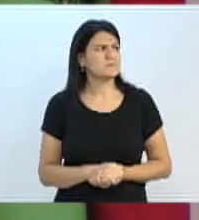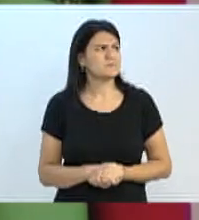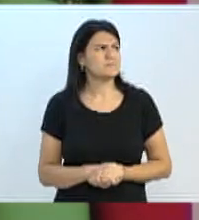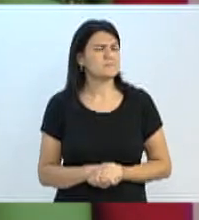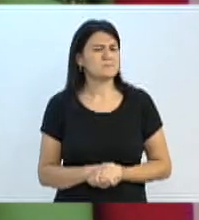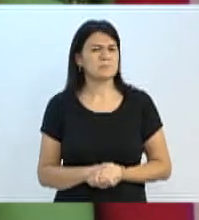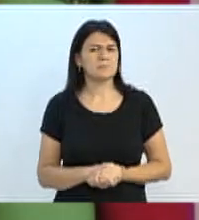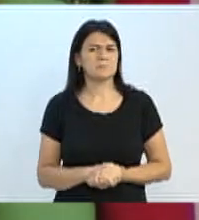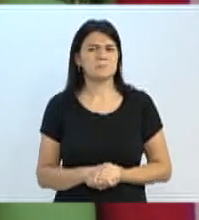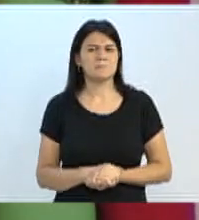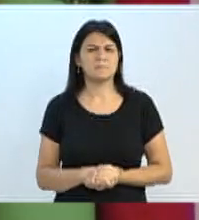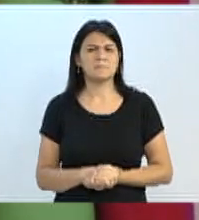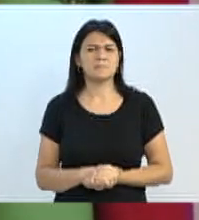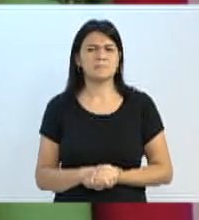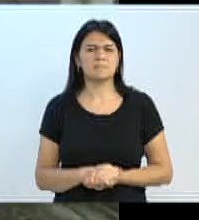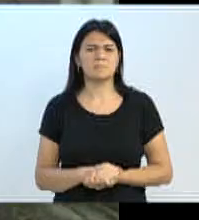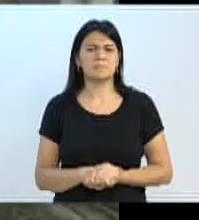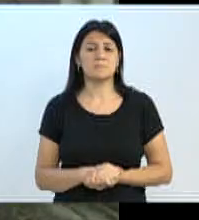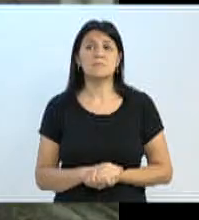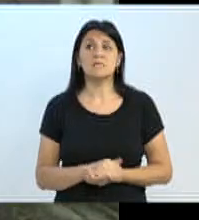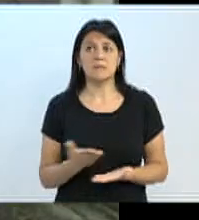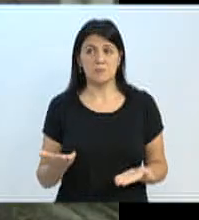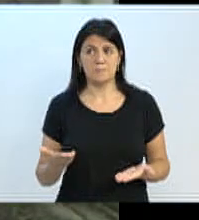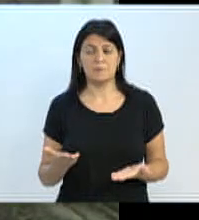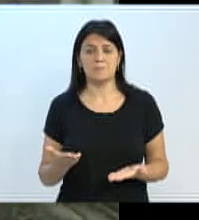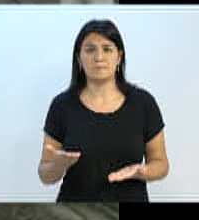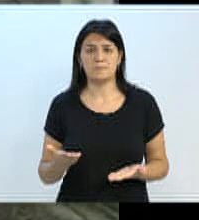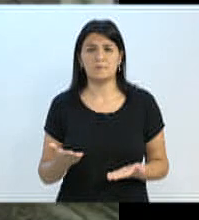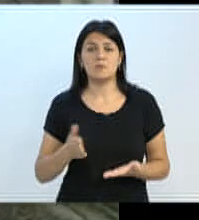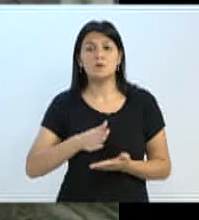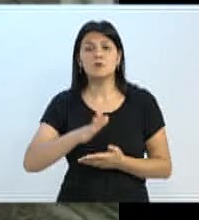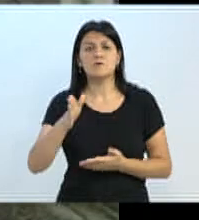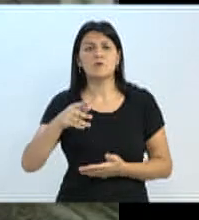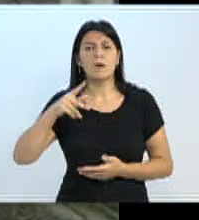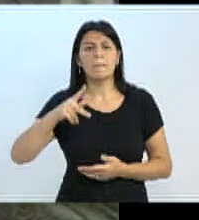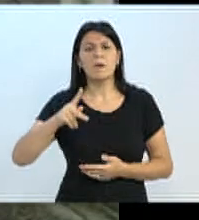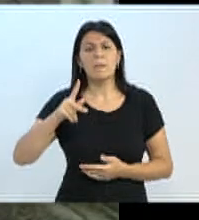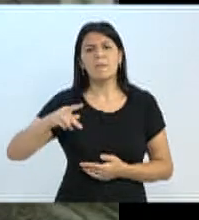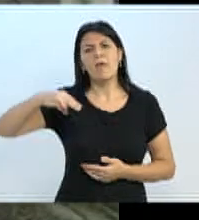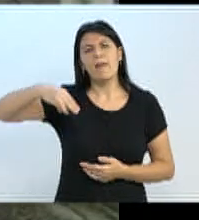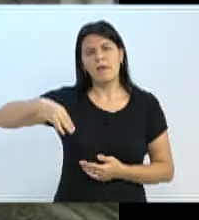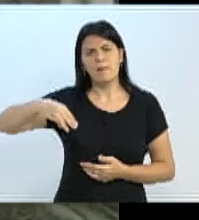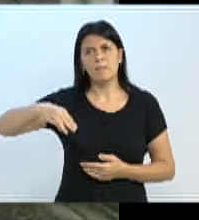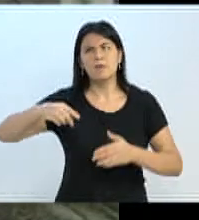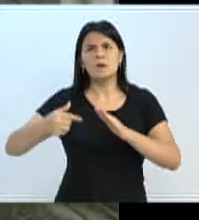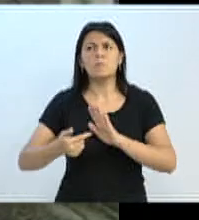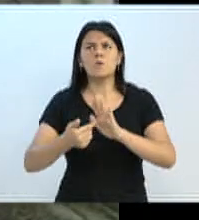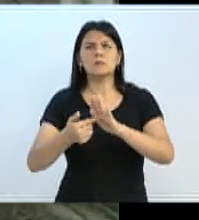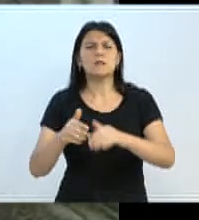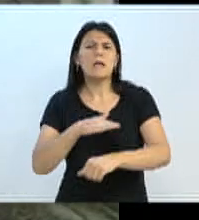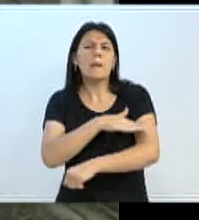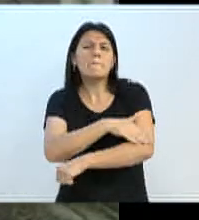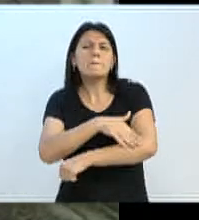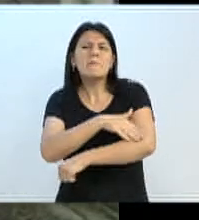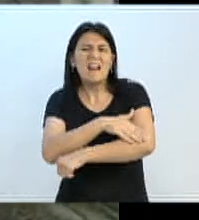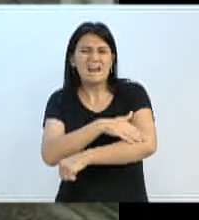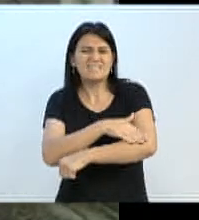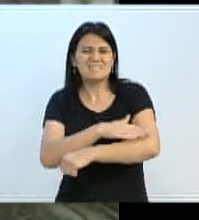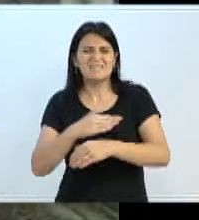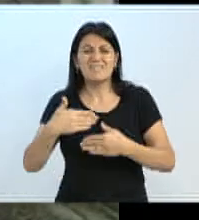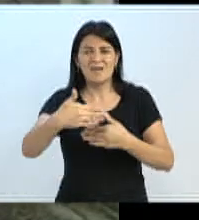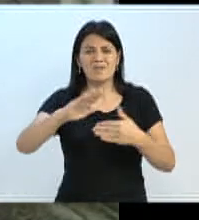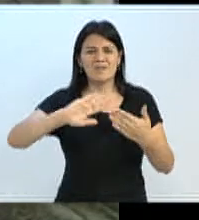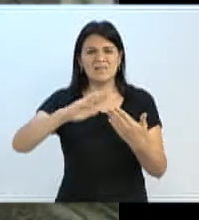Quando a gente foi na PPM, eu mandei aqui um requerimento para vocês e mostrei que uma praça estava na frente do João Wittmann, tinha